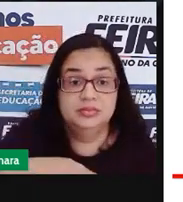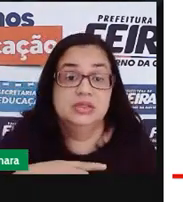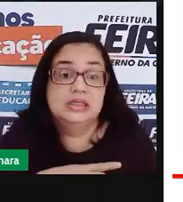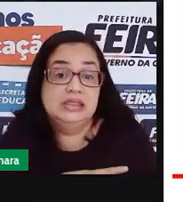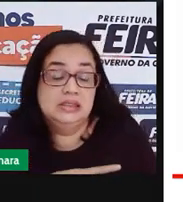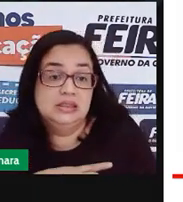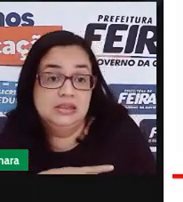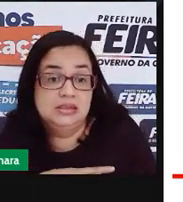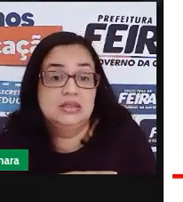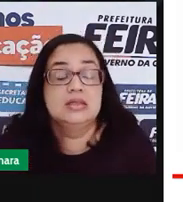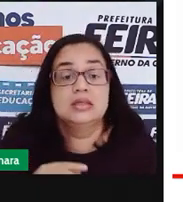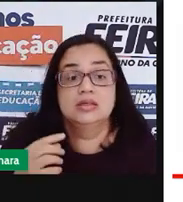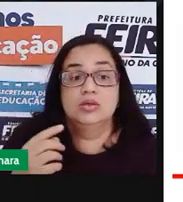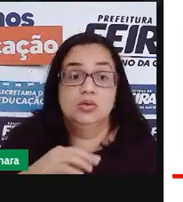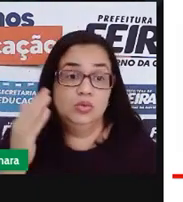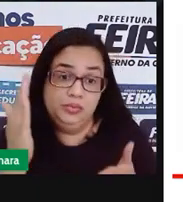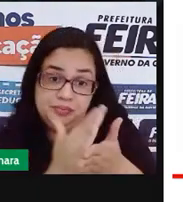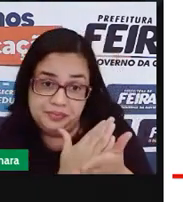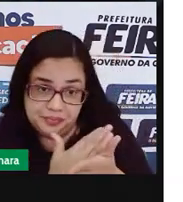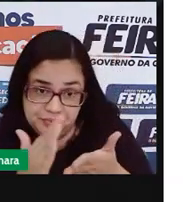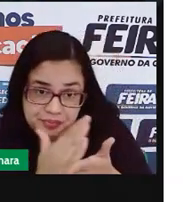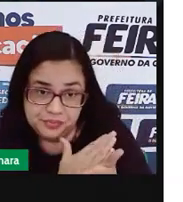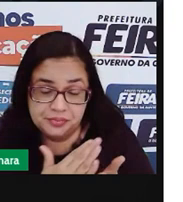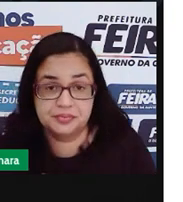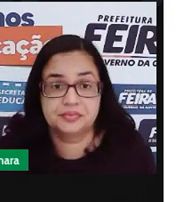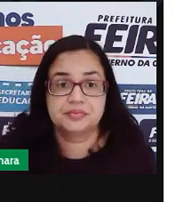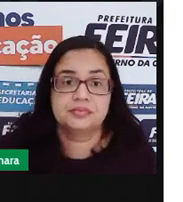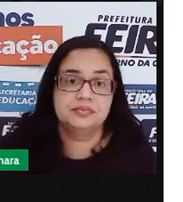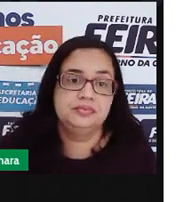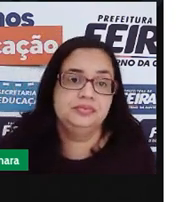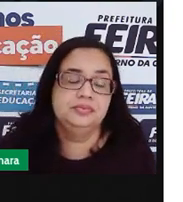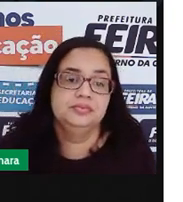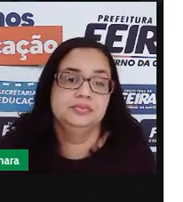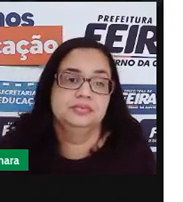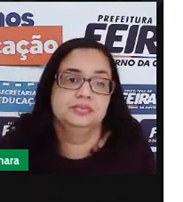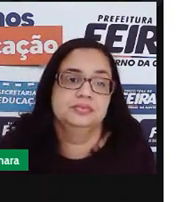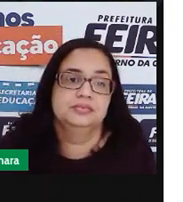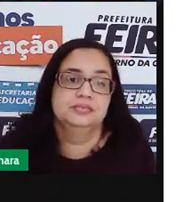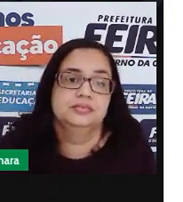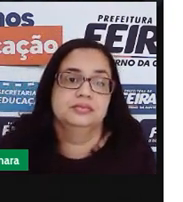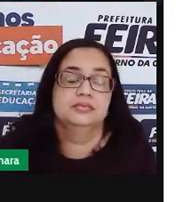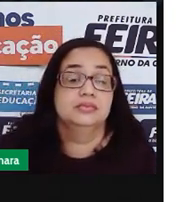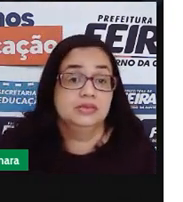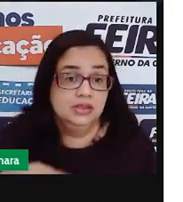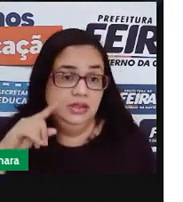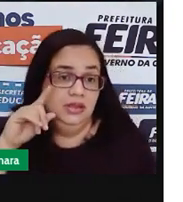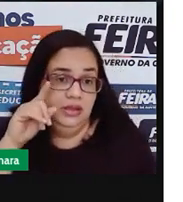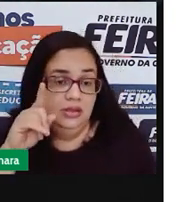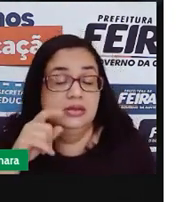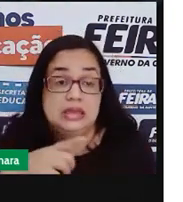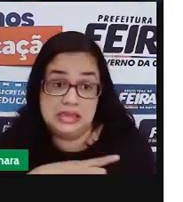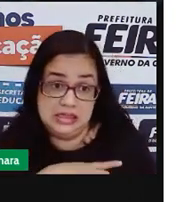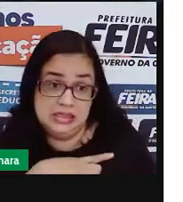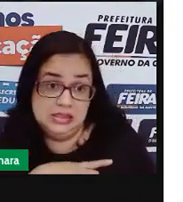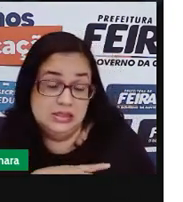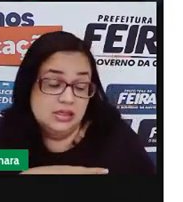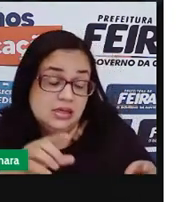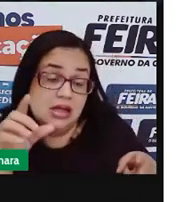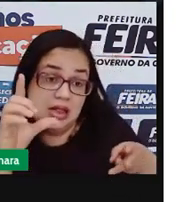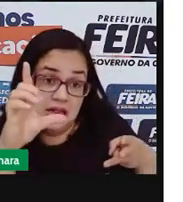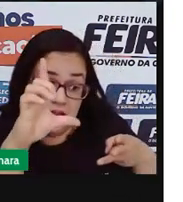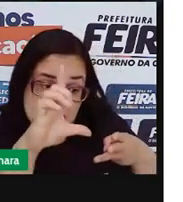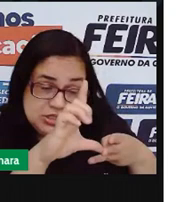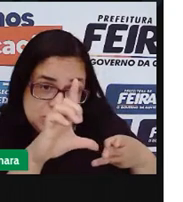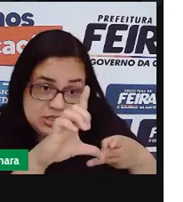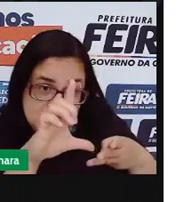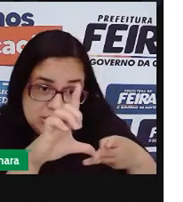atribuições, a Pró destacou algumas. Olha só, nós temos a atribuição